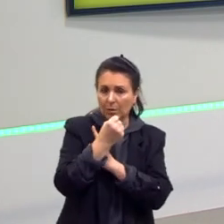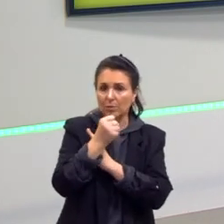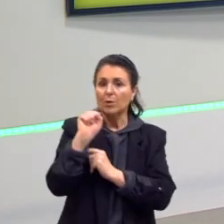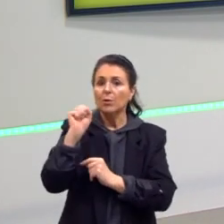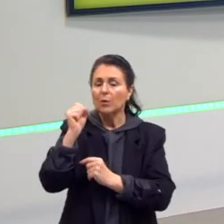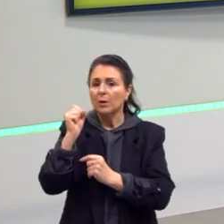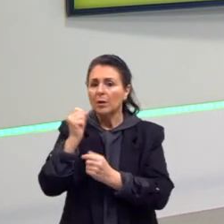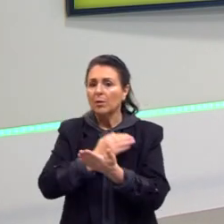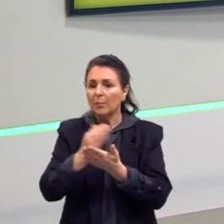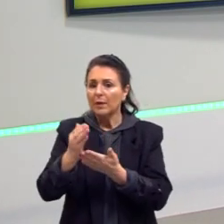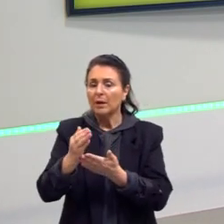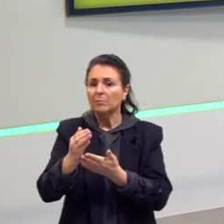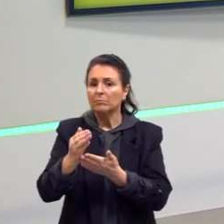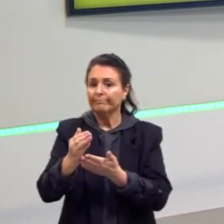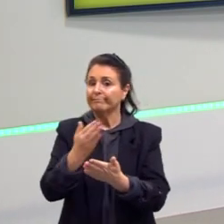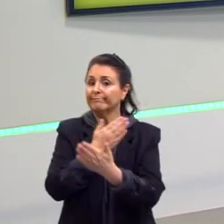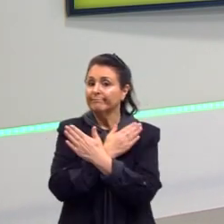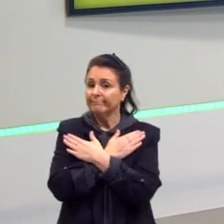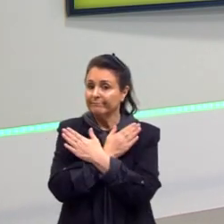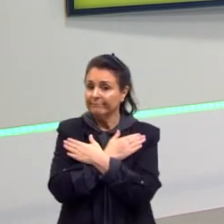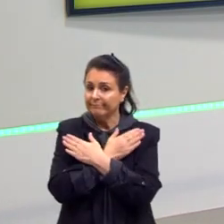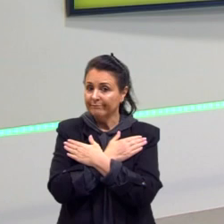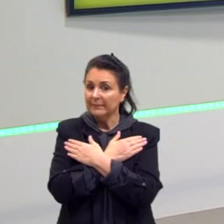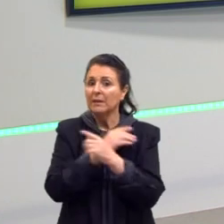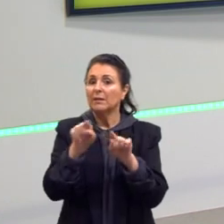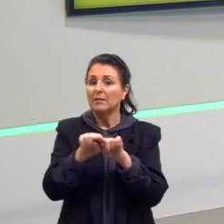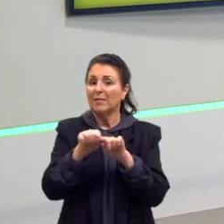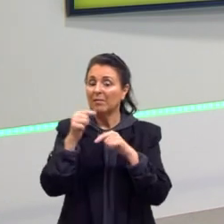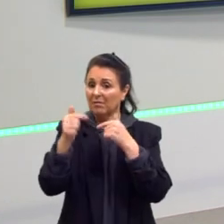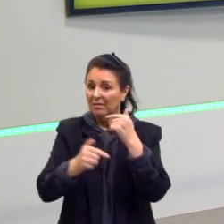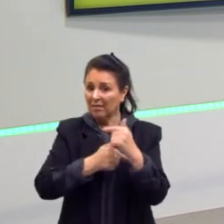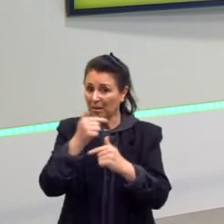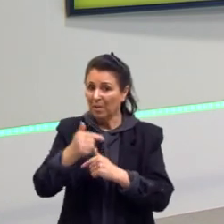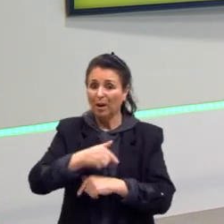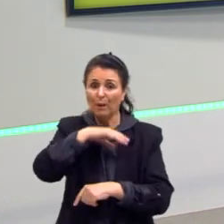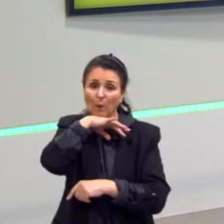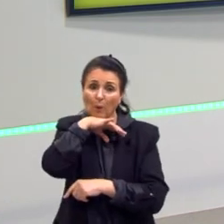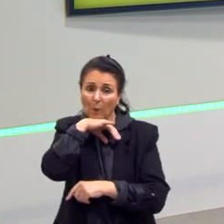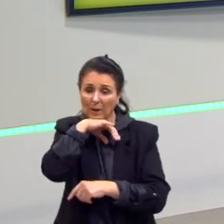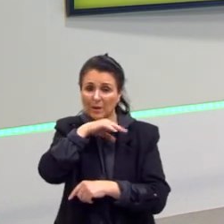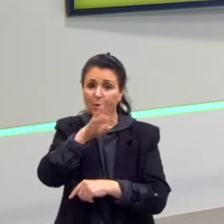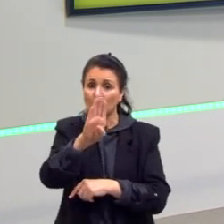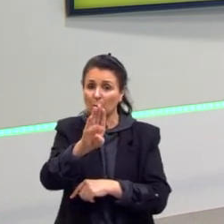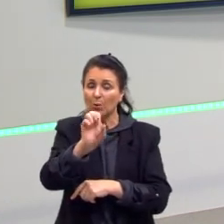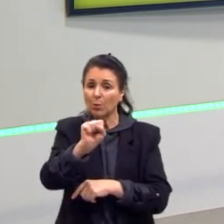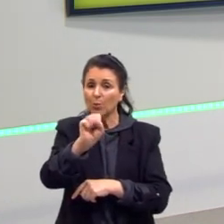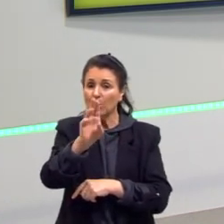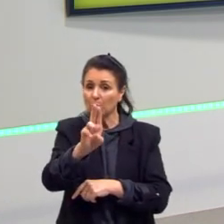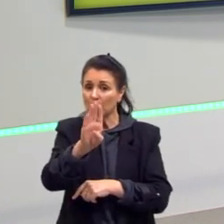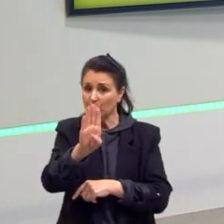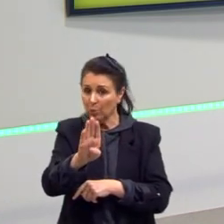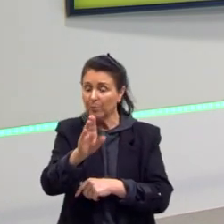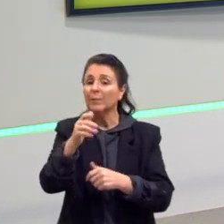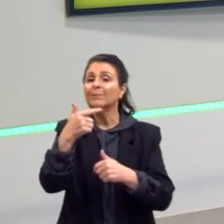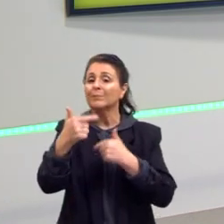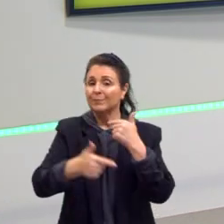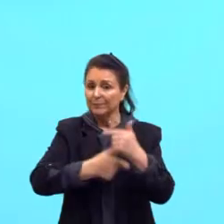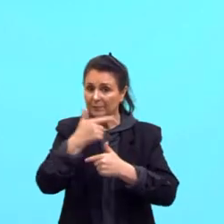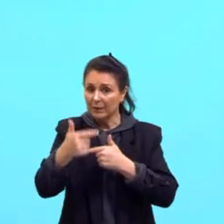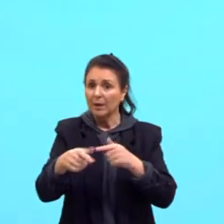o desemprego, vai gerar subemprego, entre outras coisas. E aqui nós temos justamente a evolução dessa taxa de